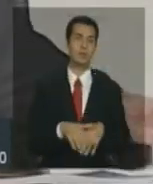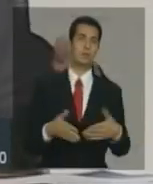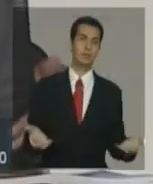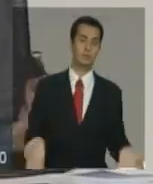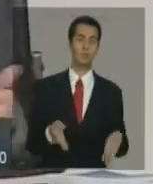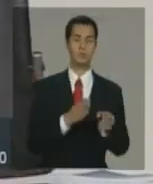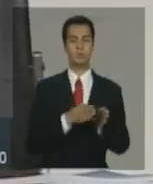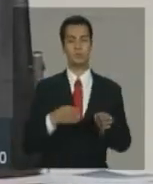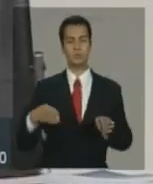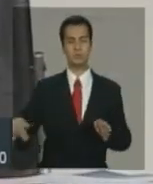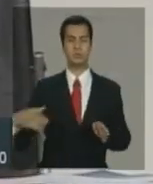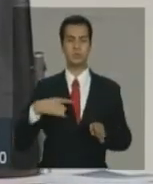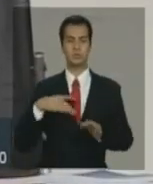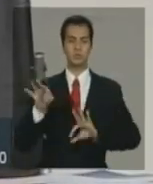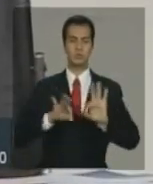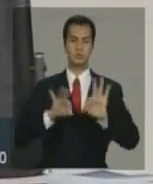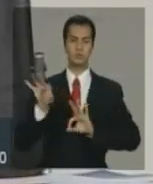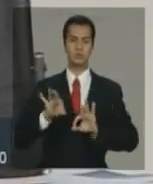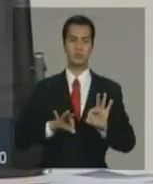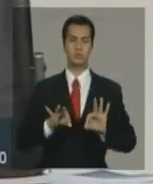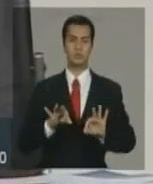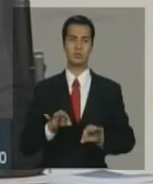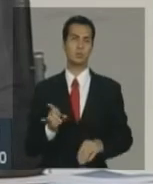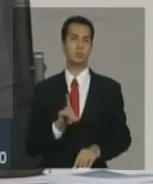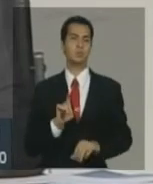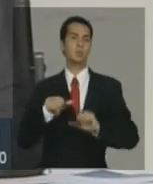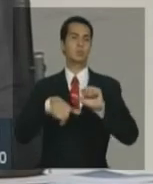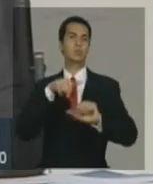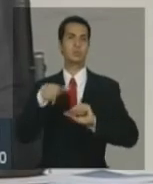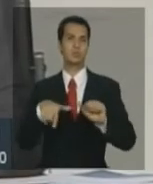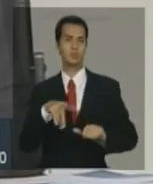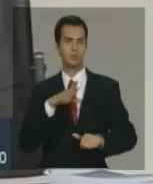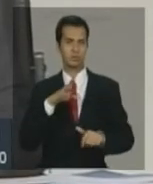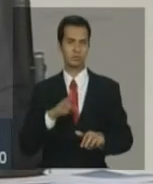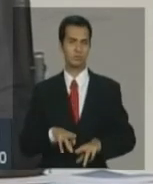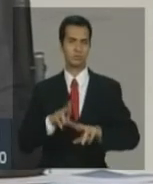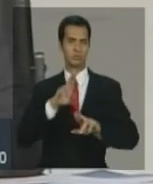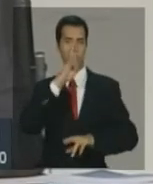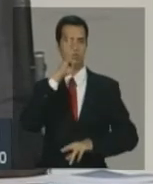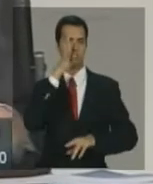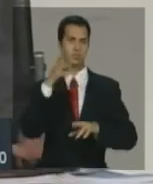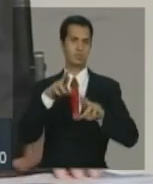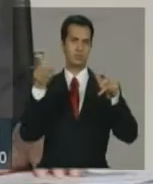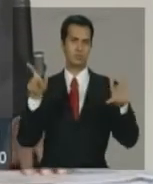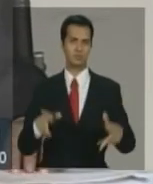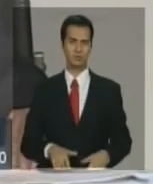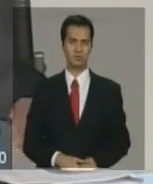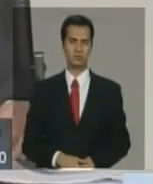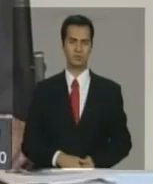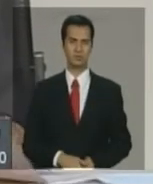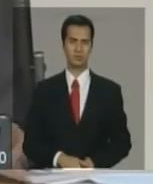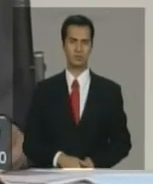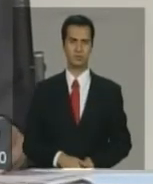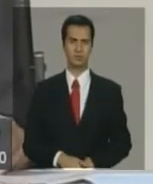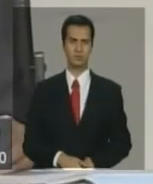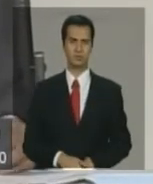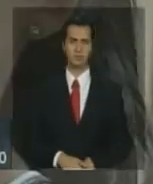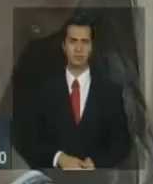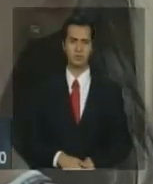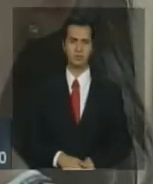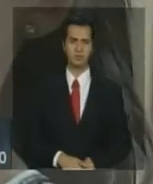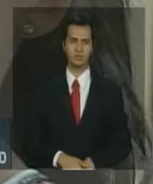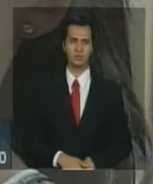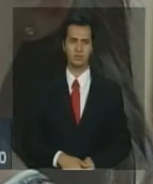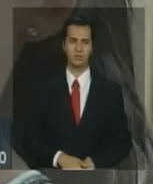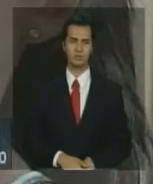a essa condição, não é uma mudança. Mas tem um impacto em Minha Casa Minha Vida e o senhor disse que é para a gente olhar, então, no investimento PAC, não